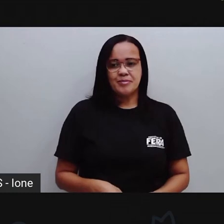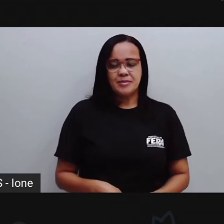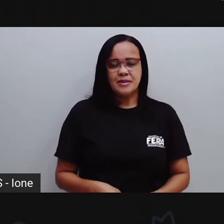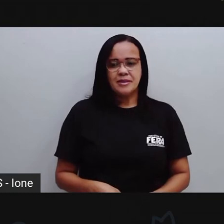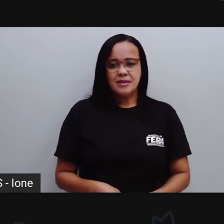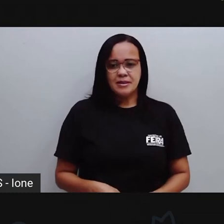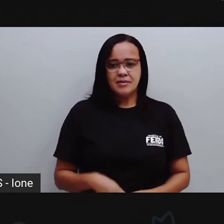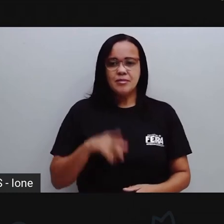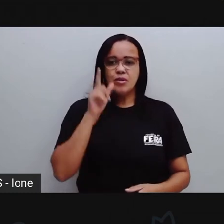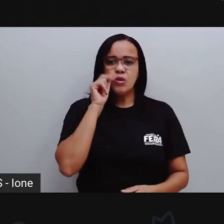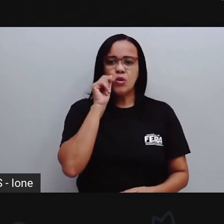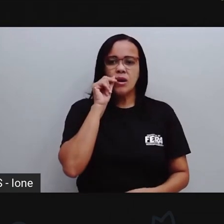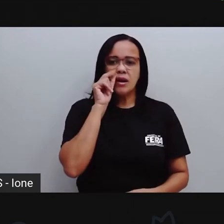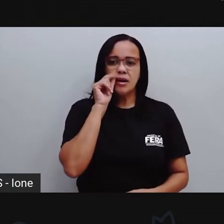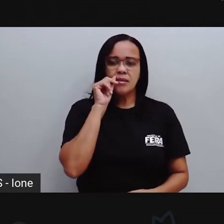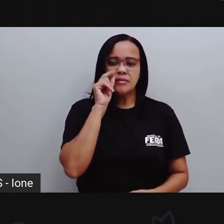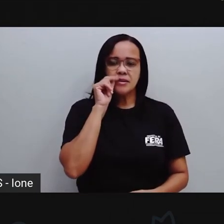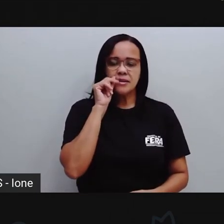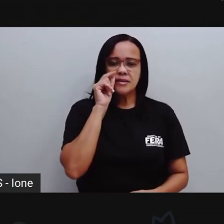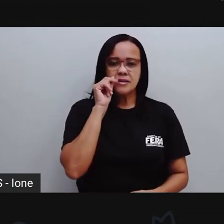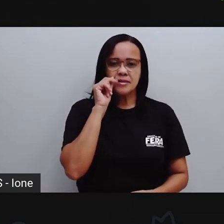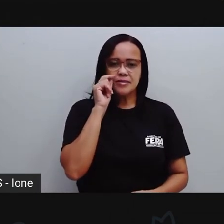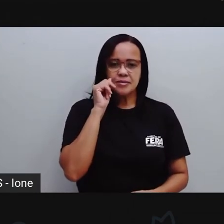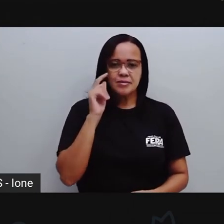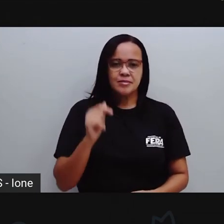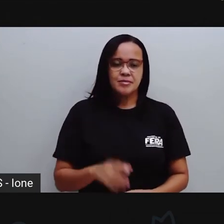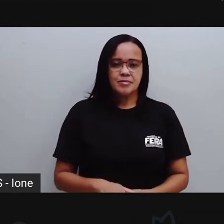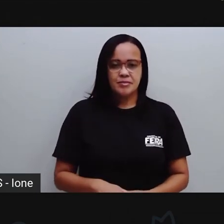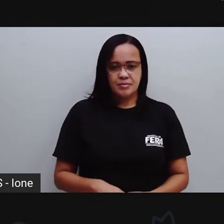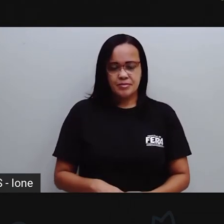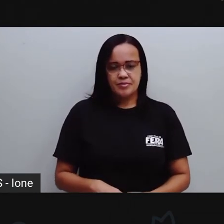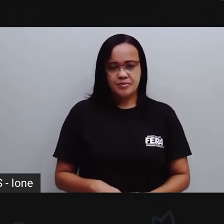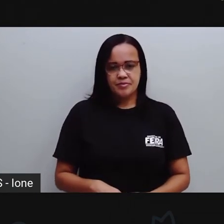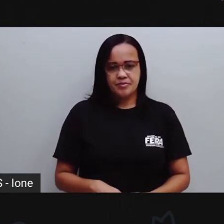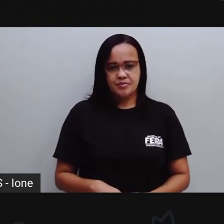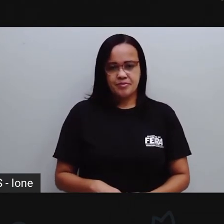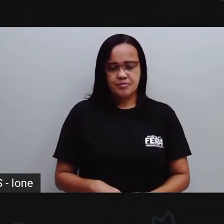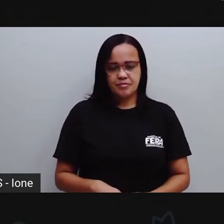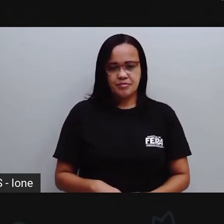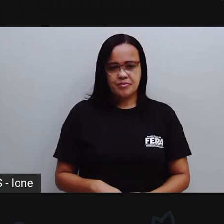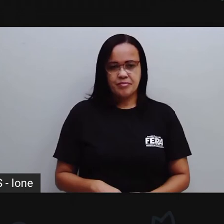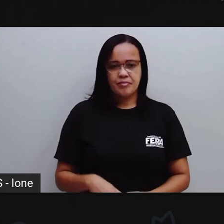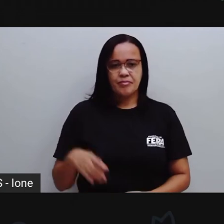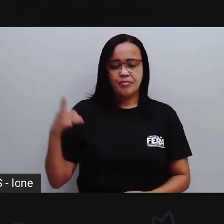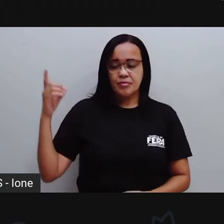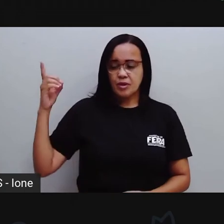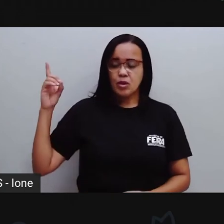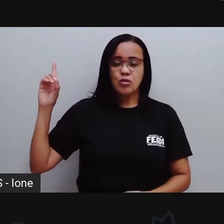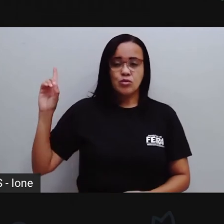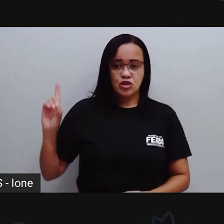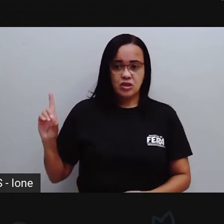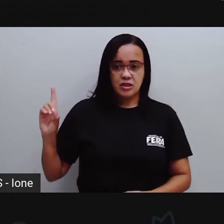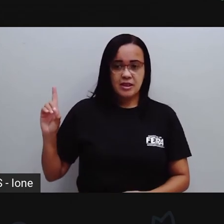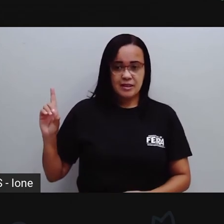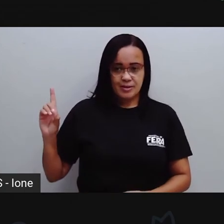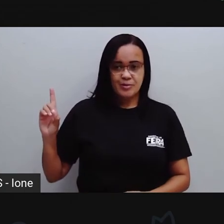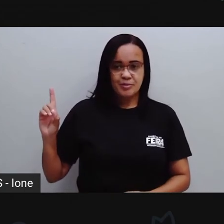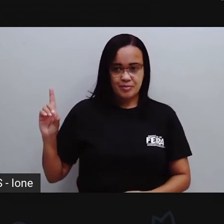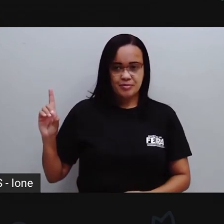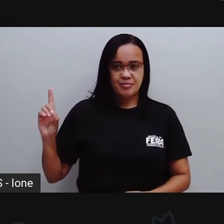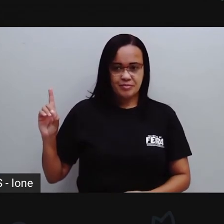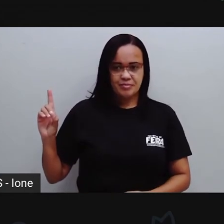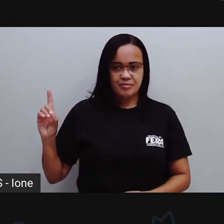Seu lápis do lado direito. Ó, segurando aqui o material também do lado direito. Então vou segurar aqui, ó. O batom da pró do lado direito.